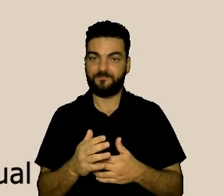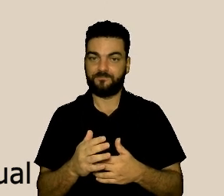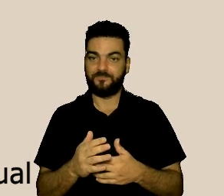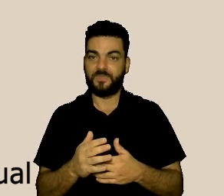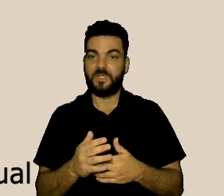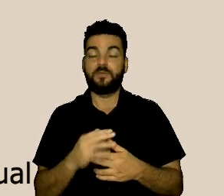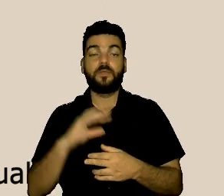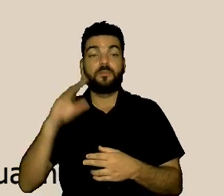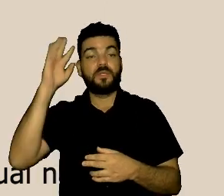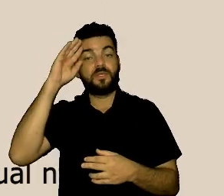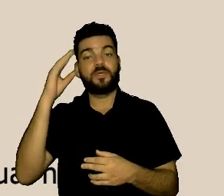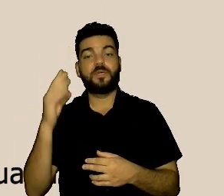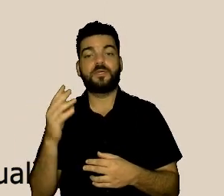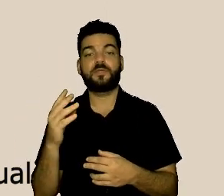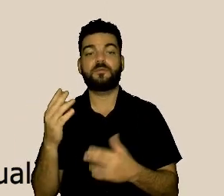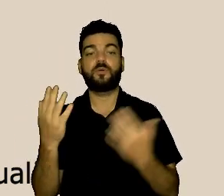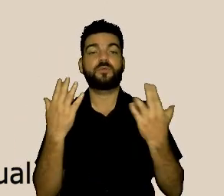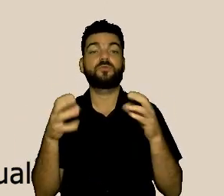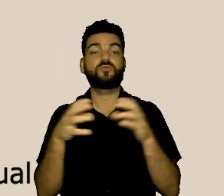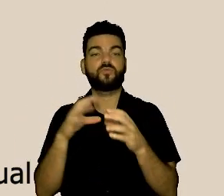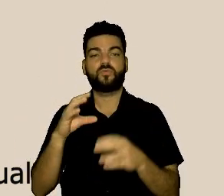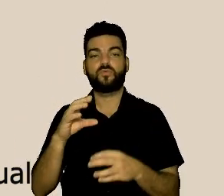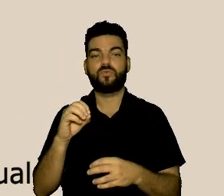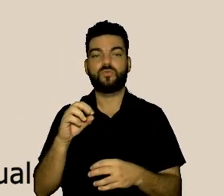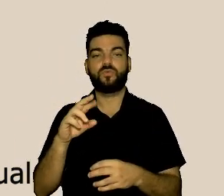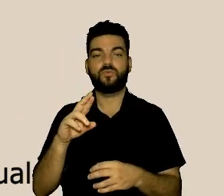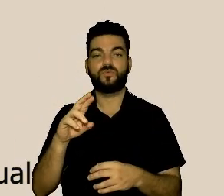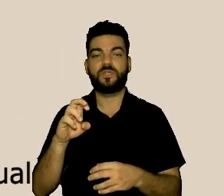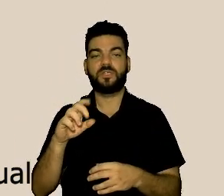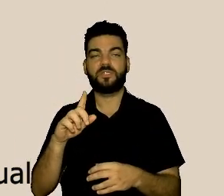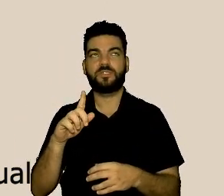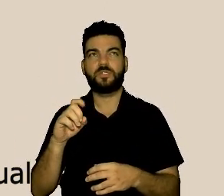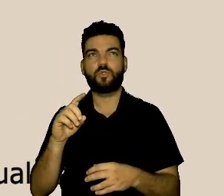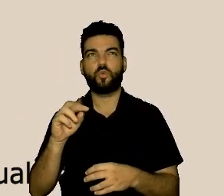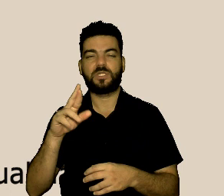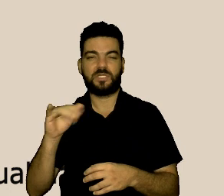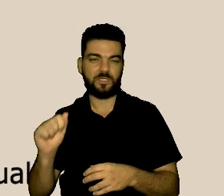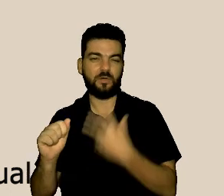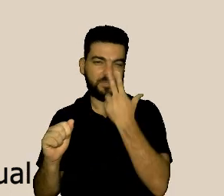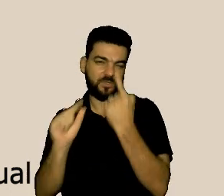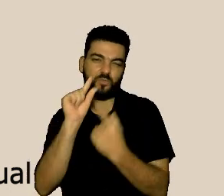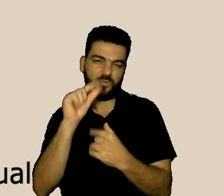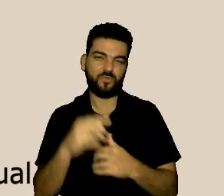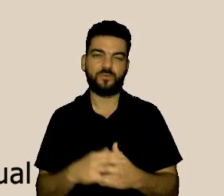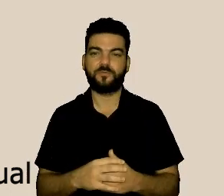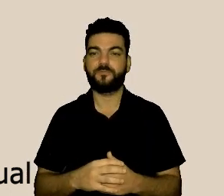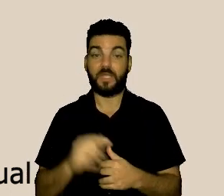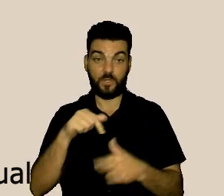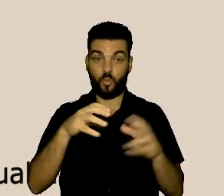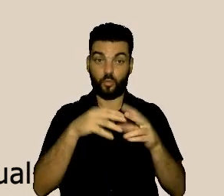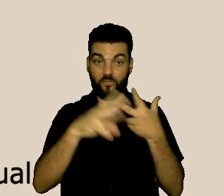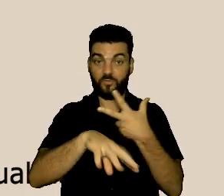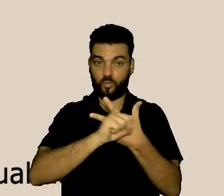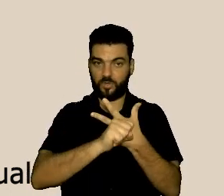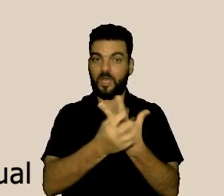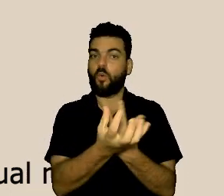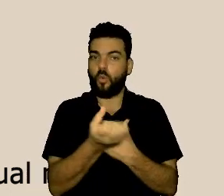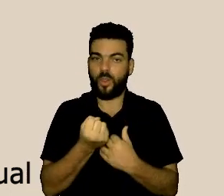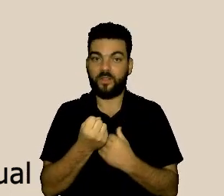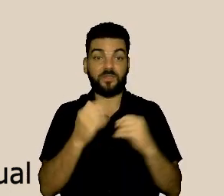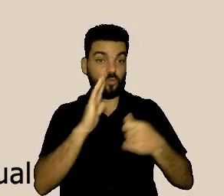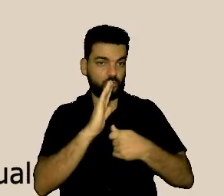acolhemos, no caso da ouvidoria geral do município, e enviamos para a nossa